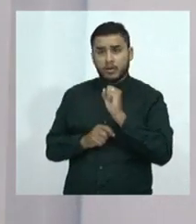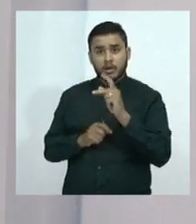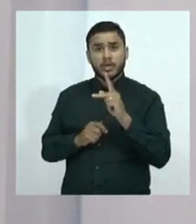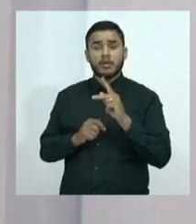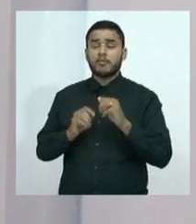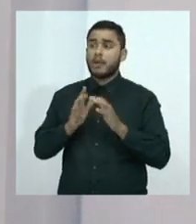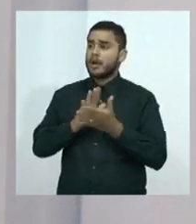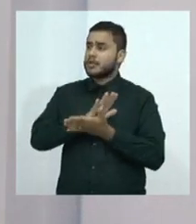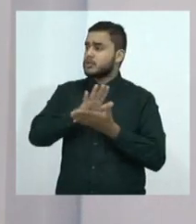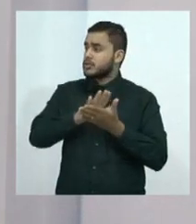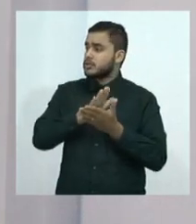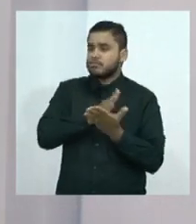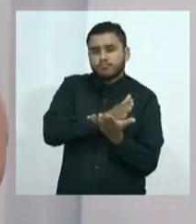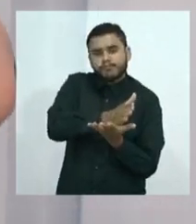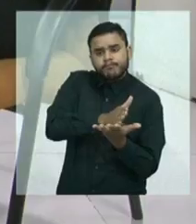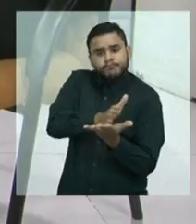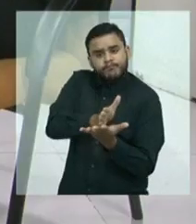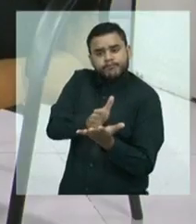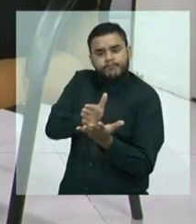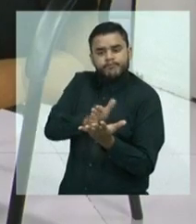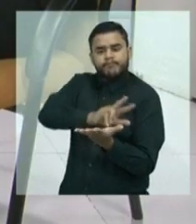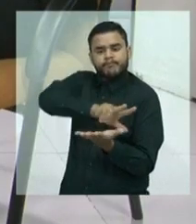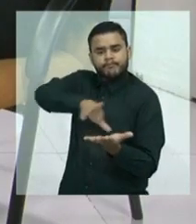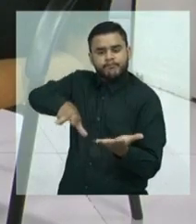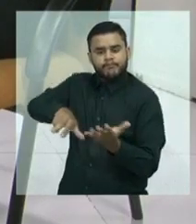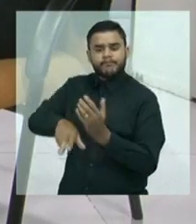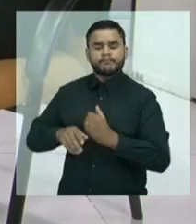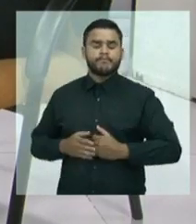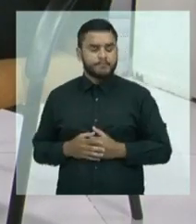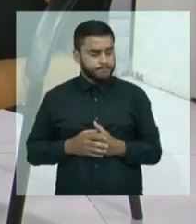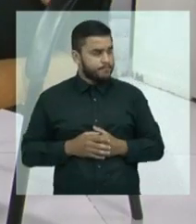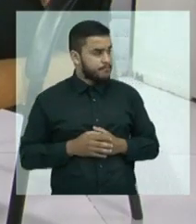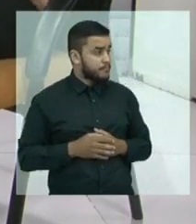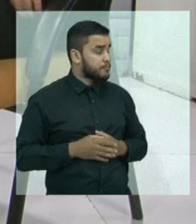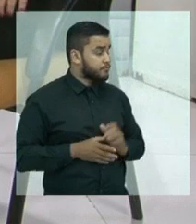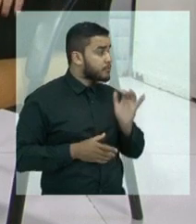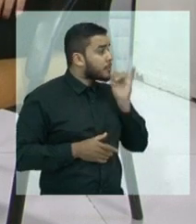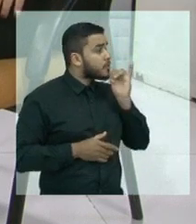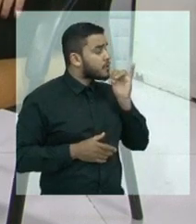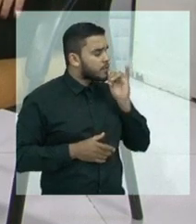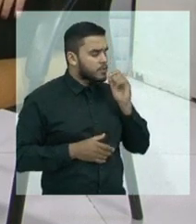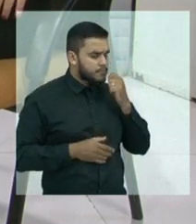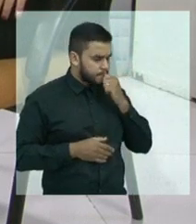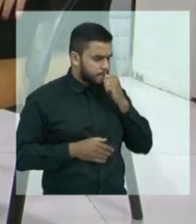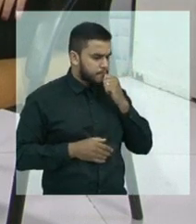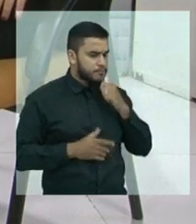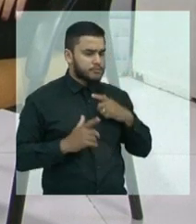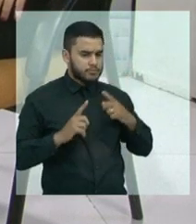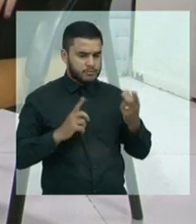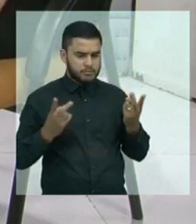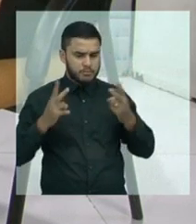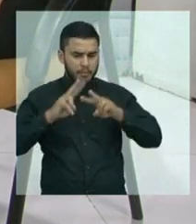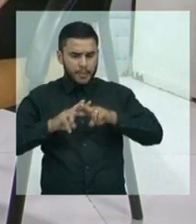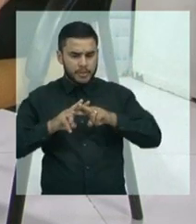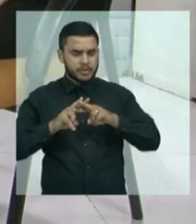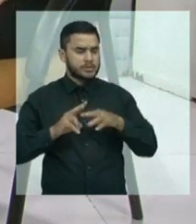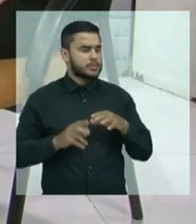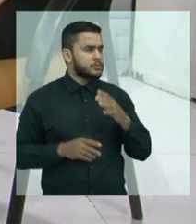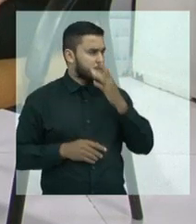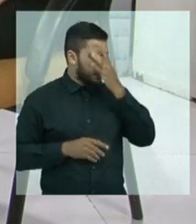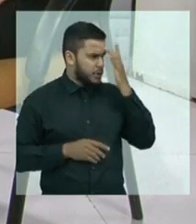contexto geral. Exatamente. E também existem muitos comentários, assim, a respeito das prisões, né, por